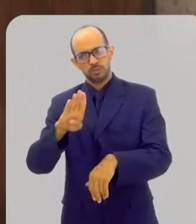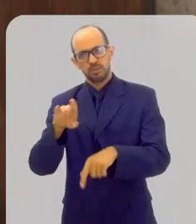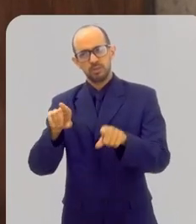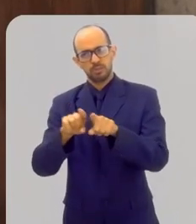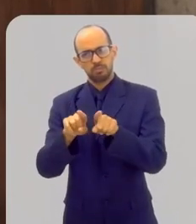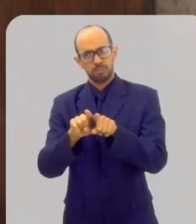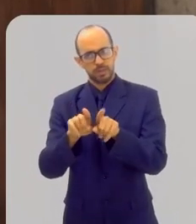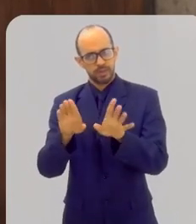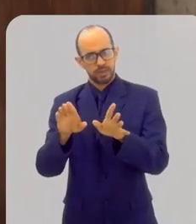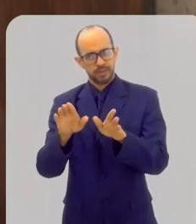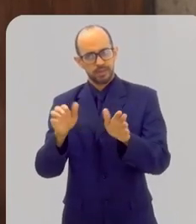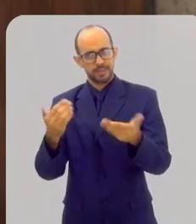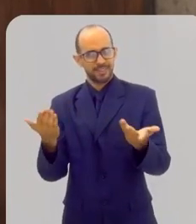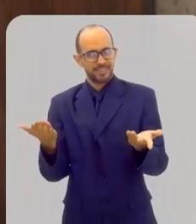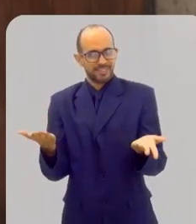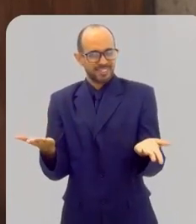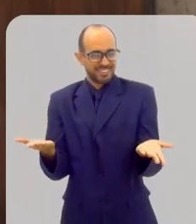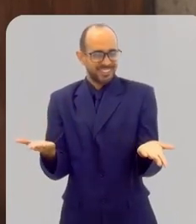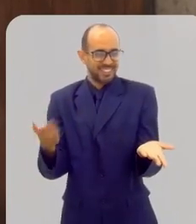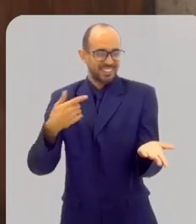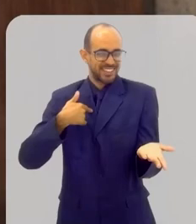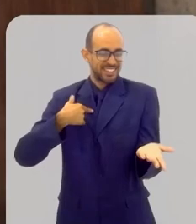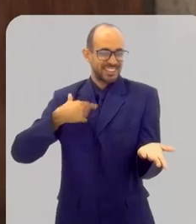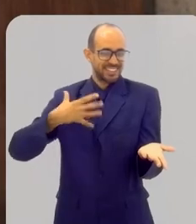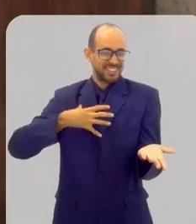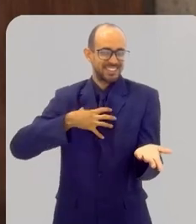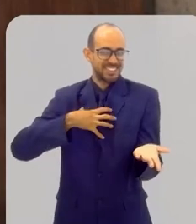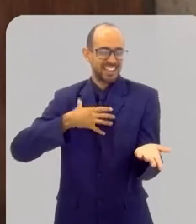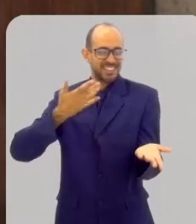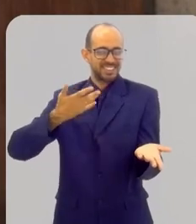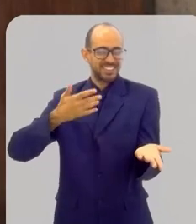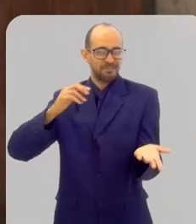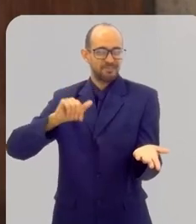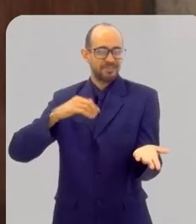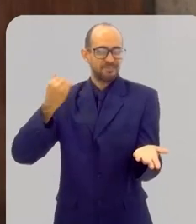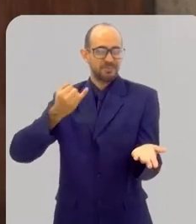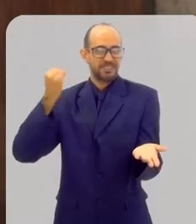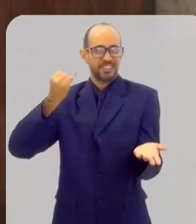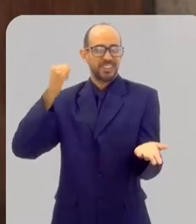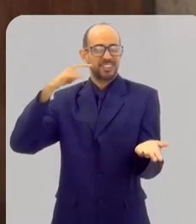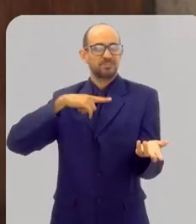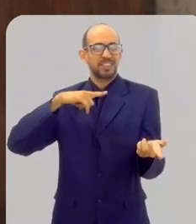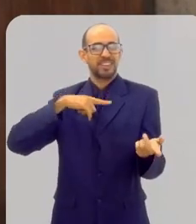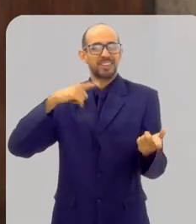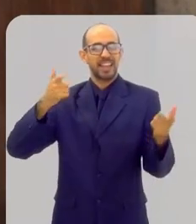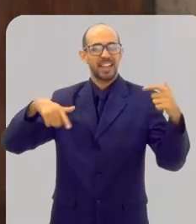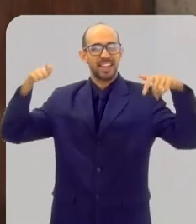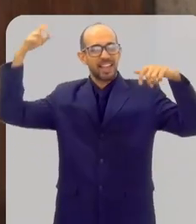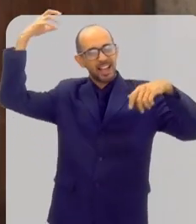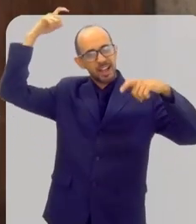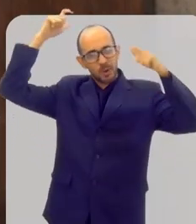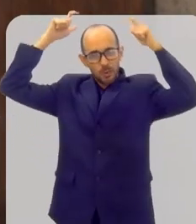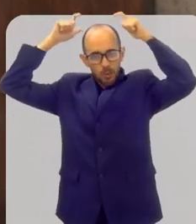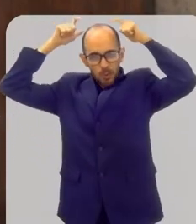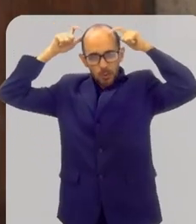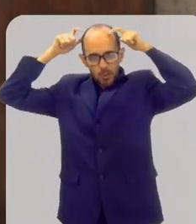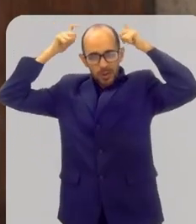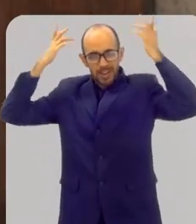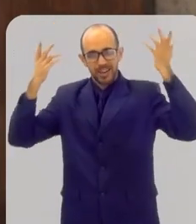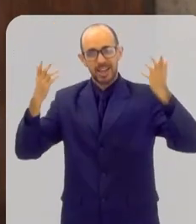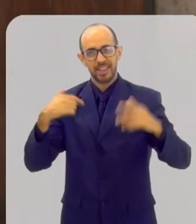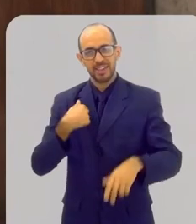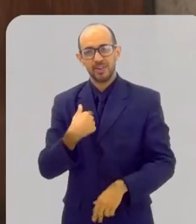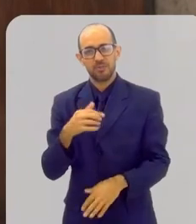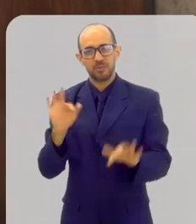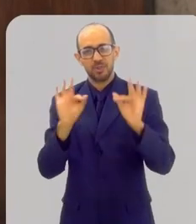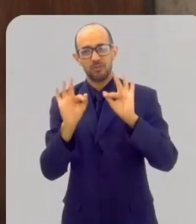está presente. Aí, tem até mais triunfal, assim, porque tem o bispo com a coroa. É sempre muito bonito quando o bispo está aqui